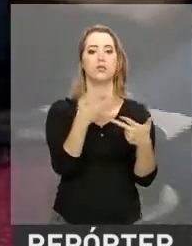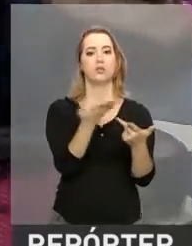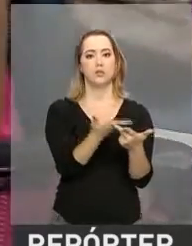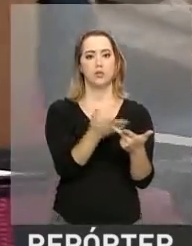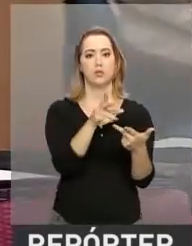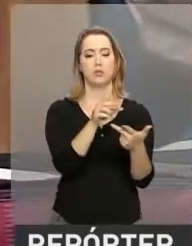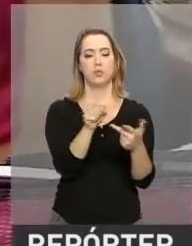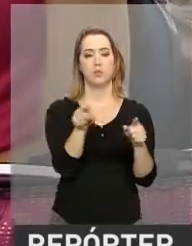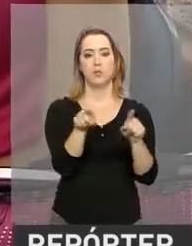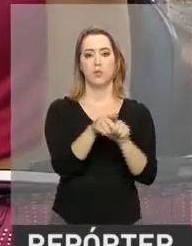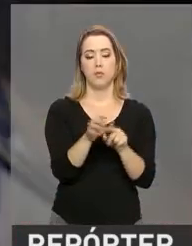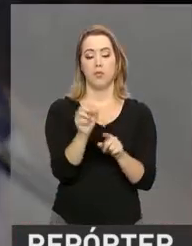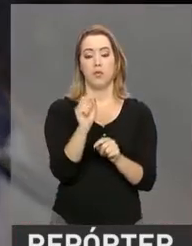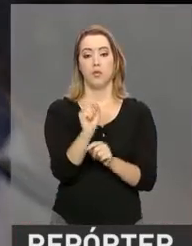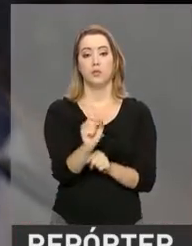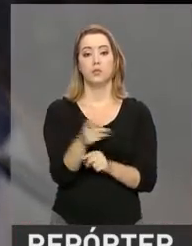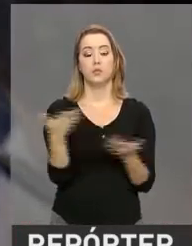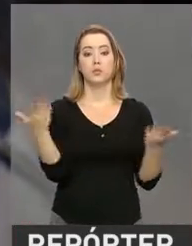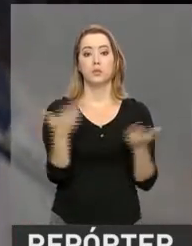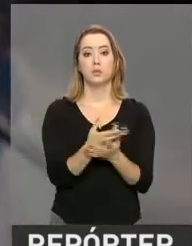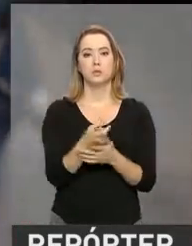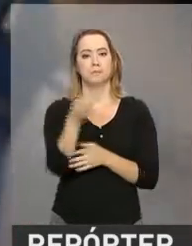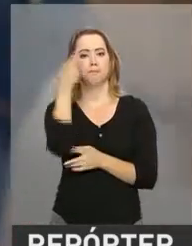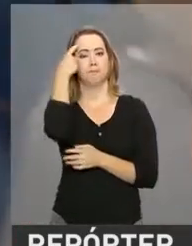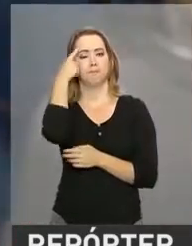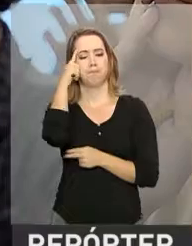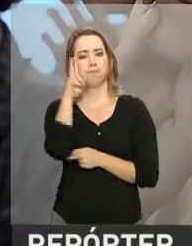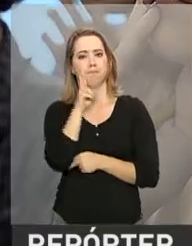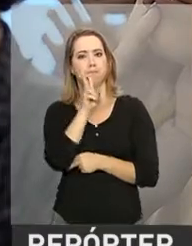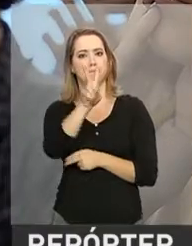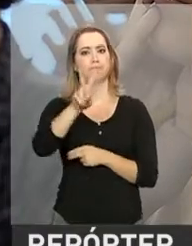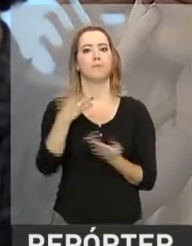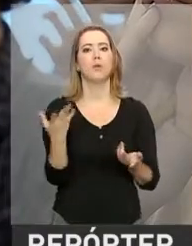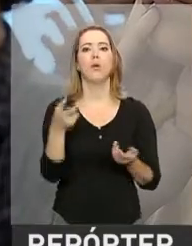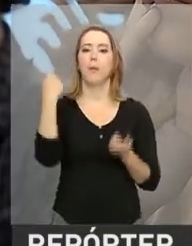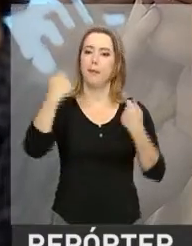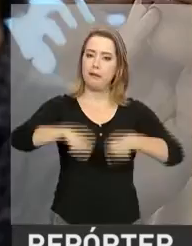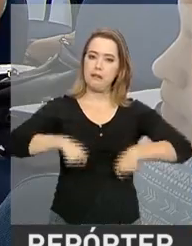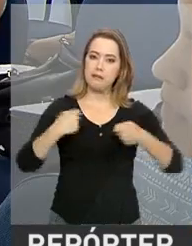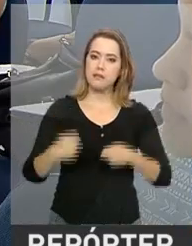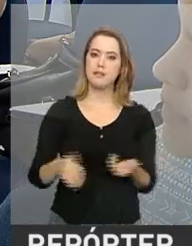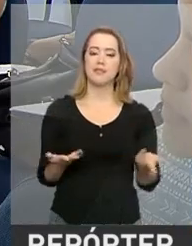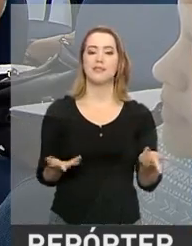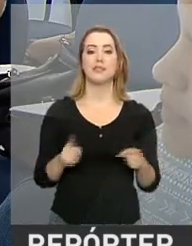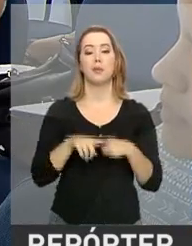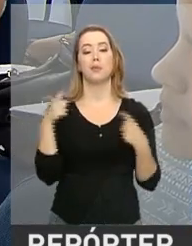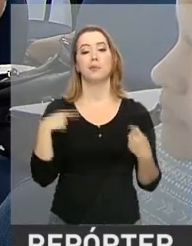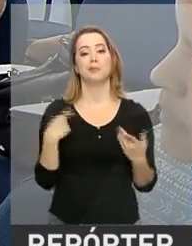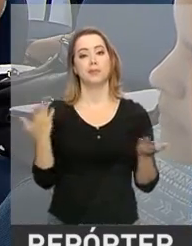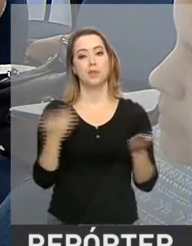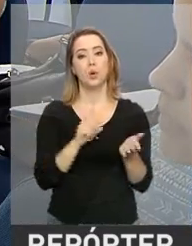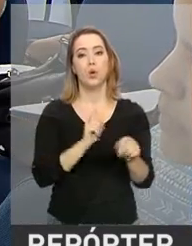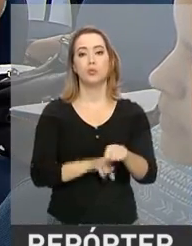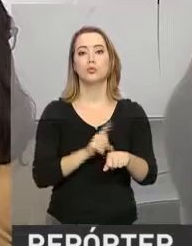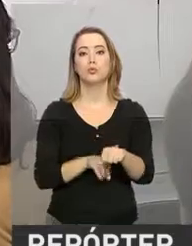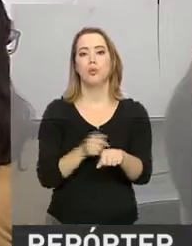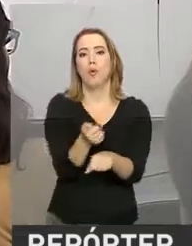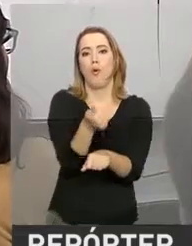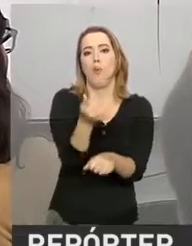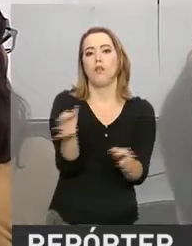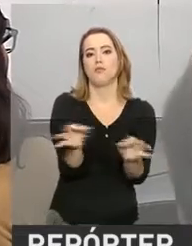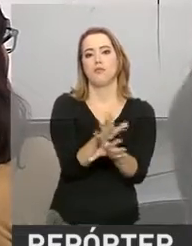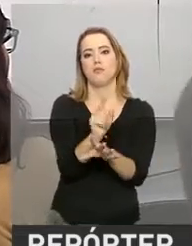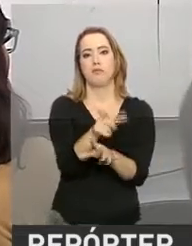Nacional do Ensino Médio. E a concentração por aqui é indispensável. Mas na reta final é comum